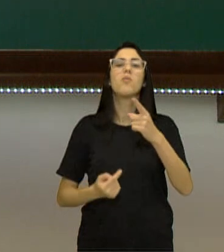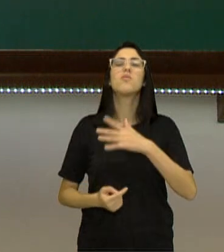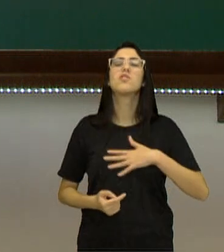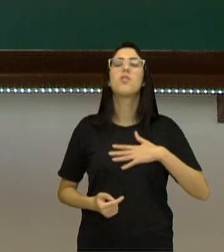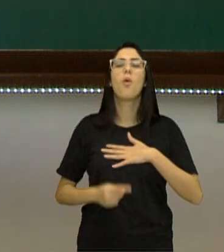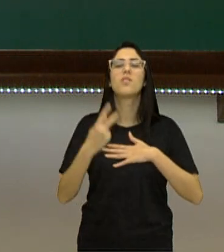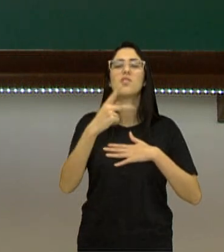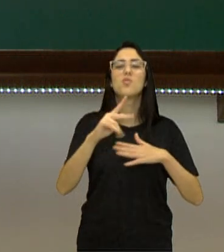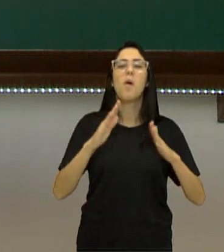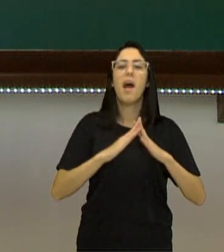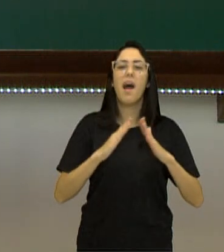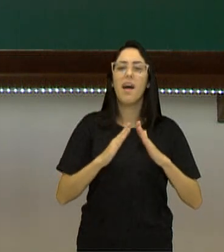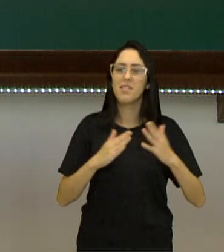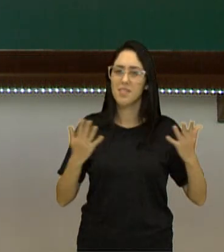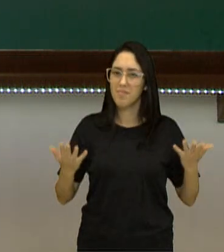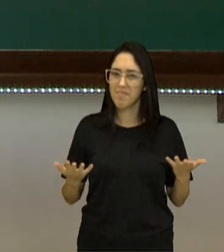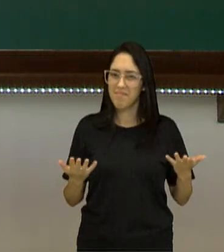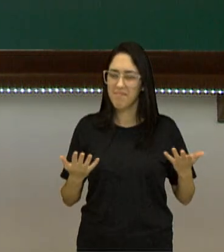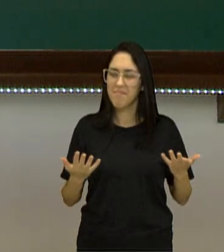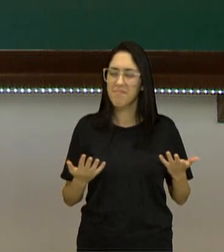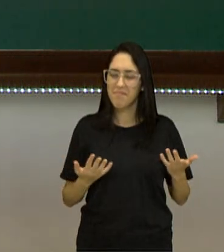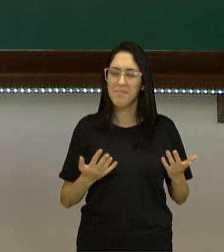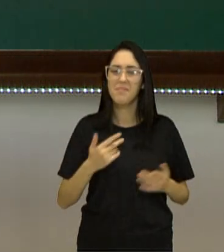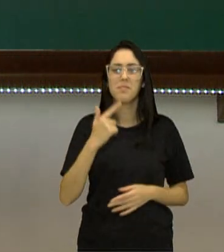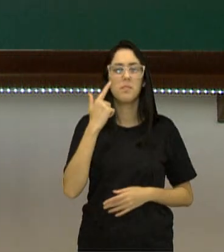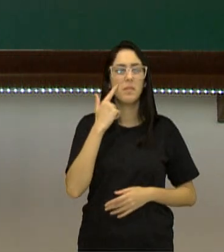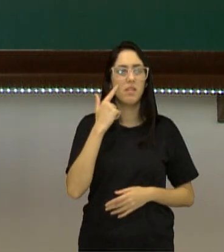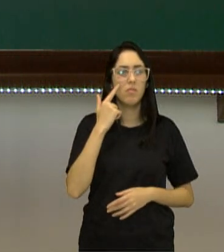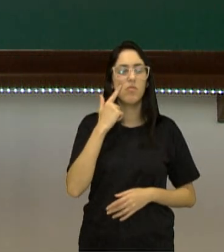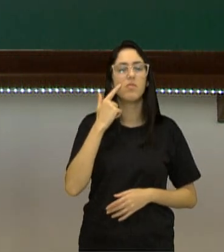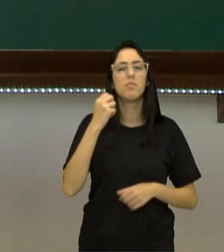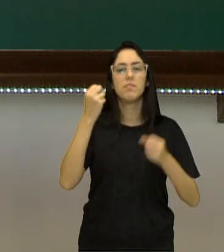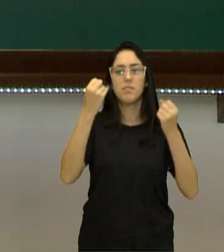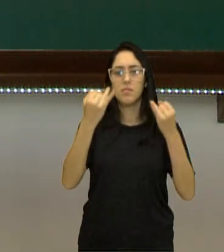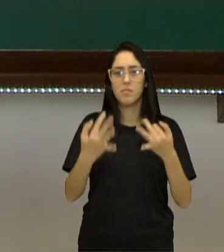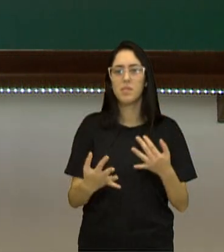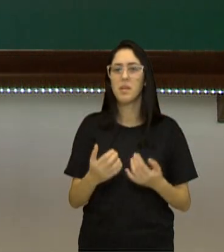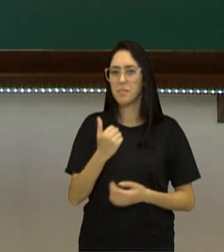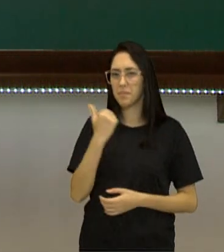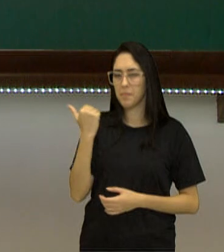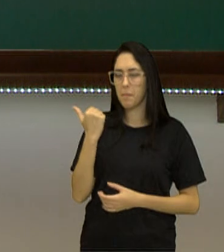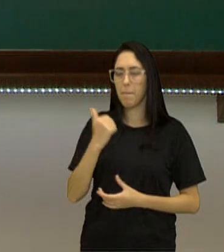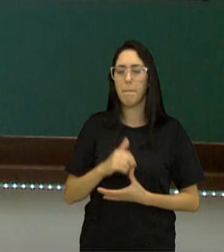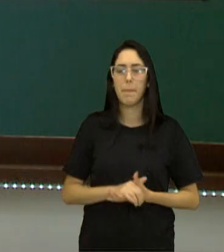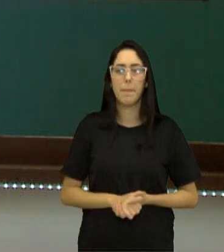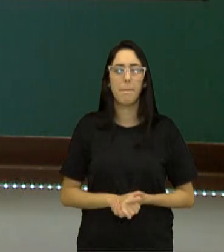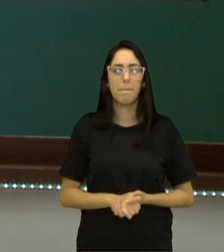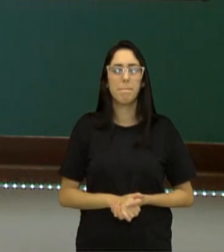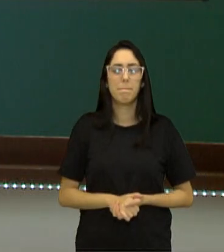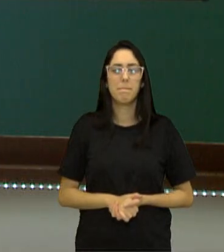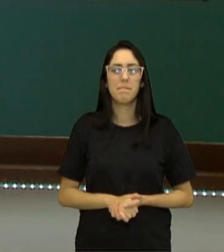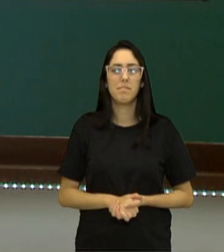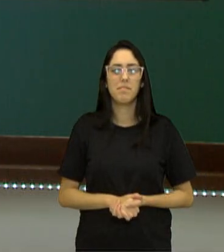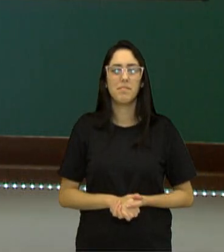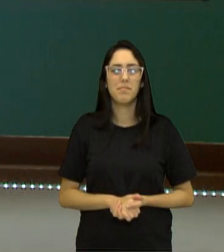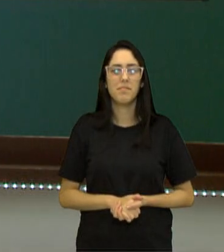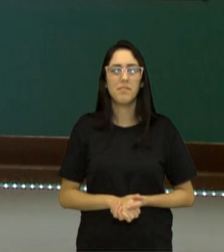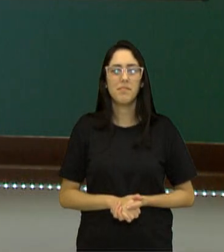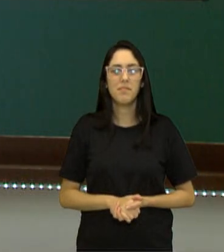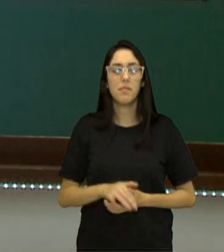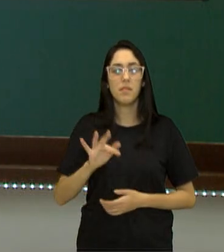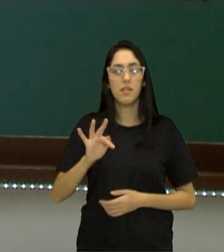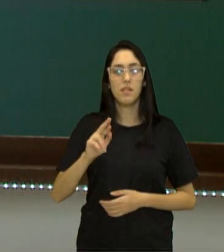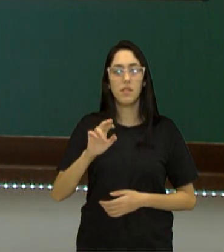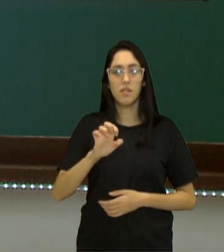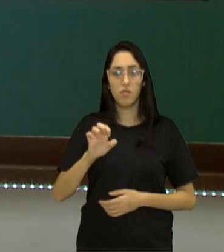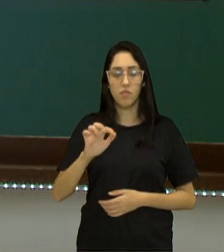sua casa? Vamos ver lá então um pouquinho sobre Free Fire? Acompanhe comigo na leitura lá. Free Fire